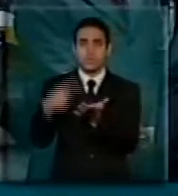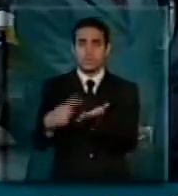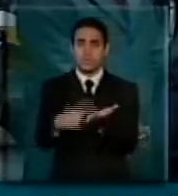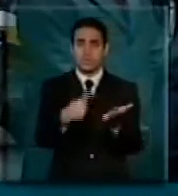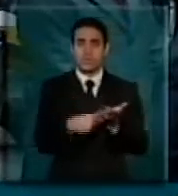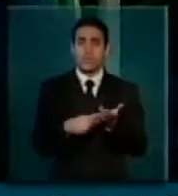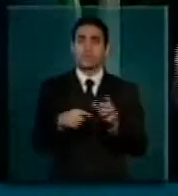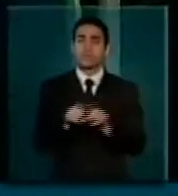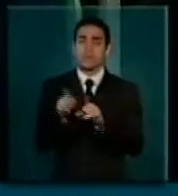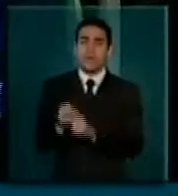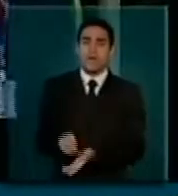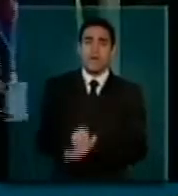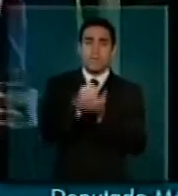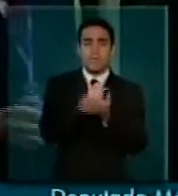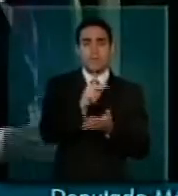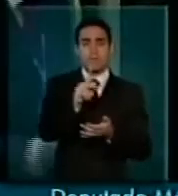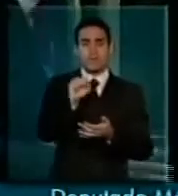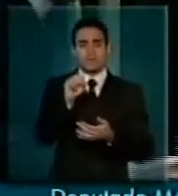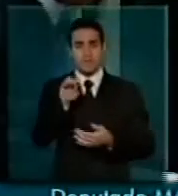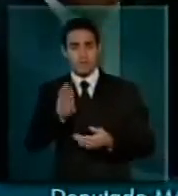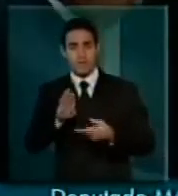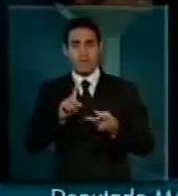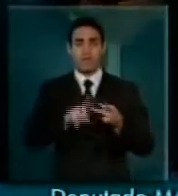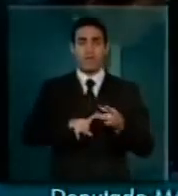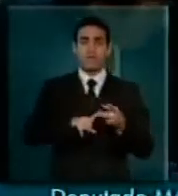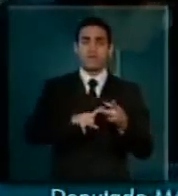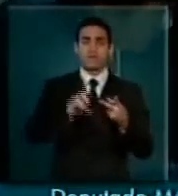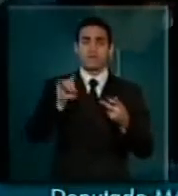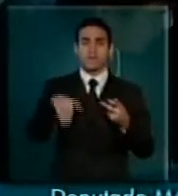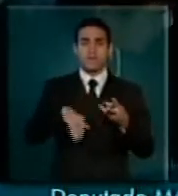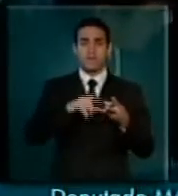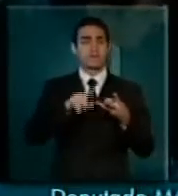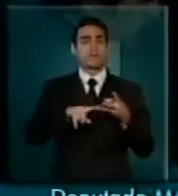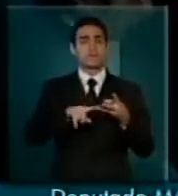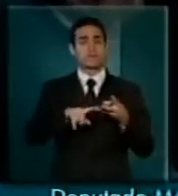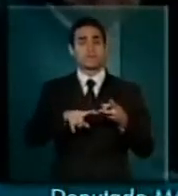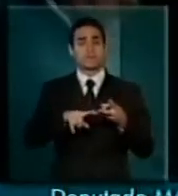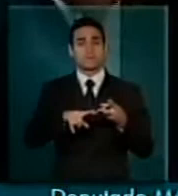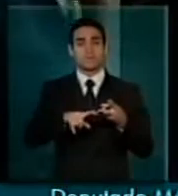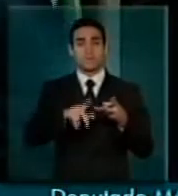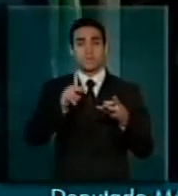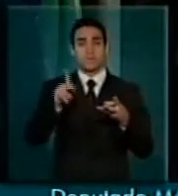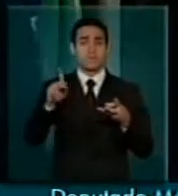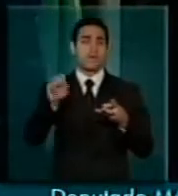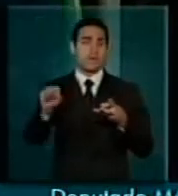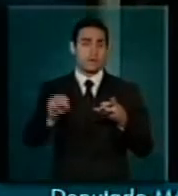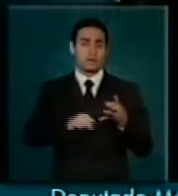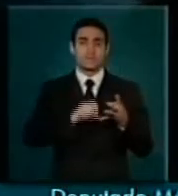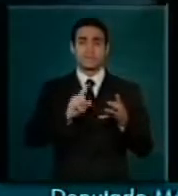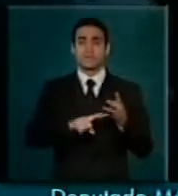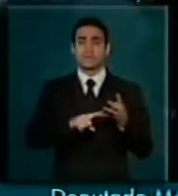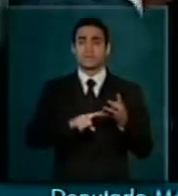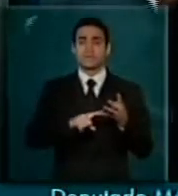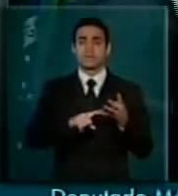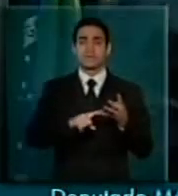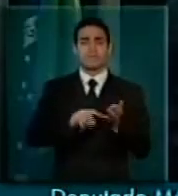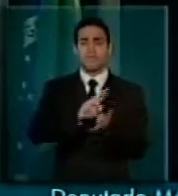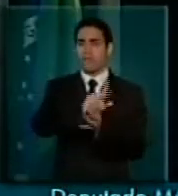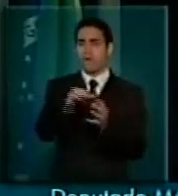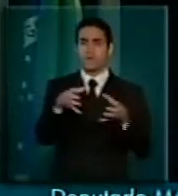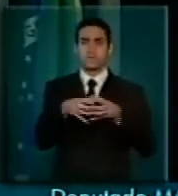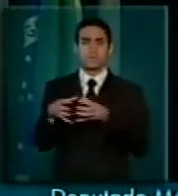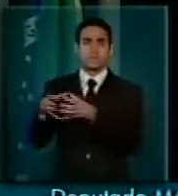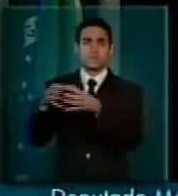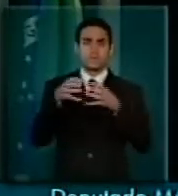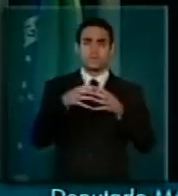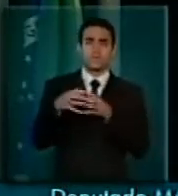o apoio do PSDB, do DEM, do PPS, partidos aos quais me